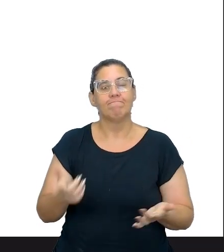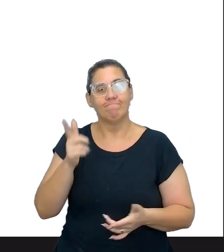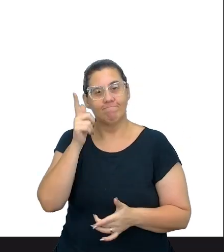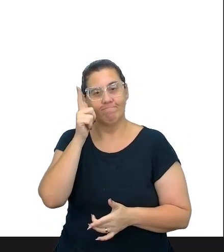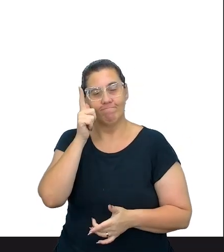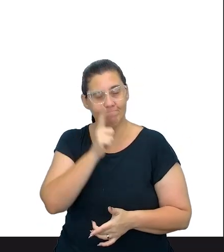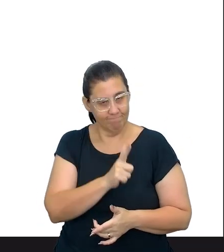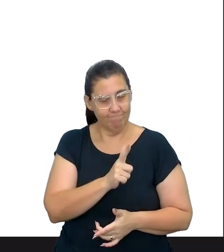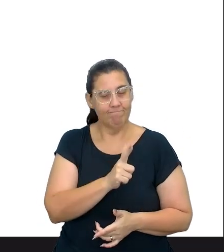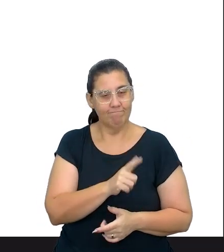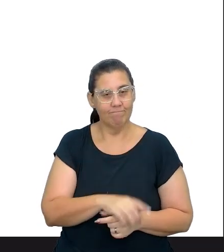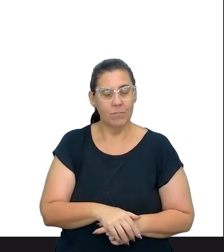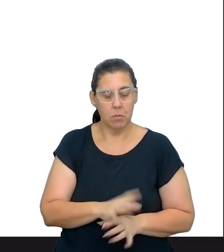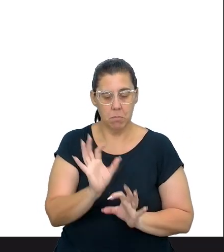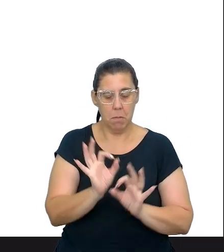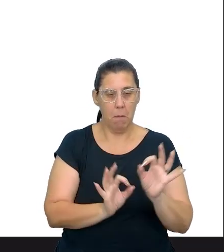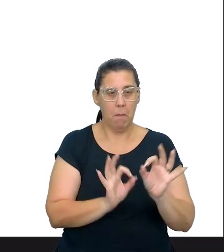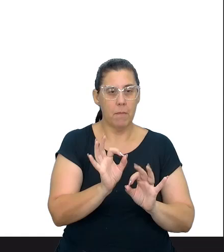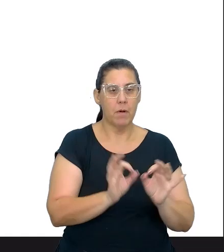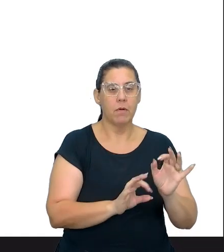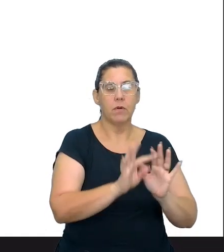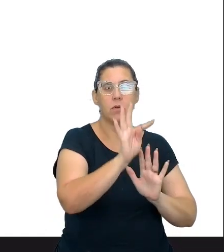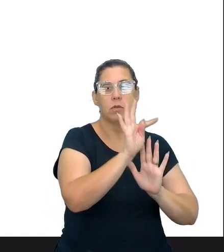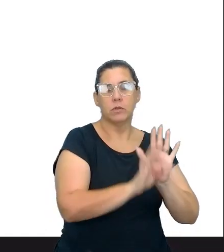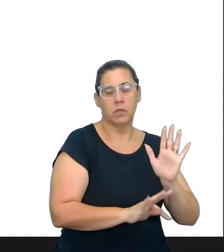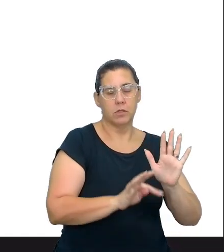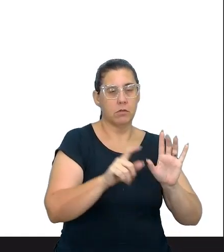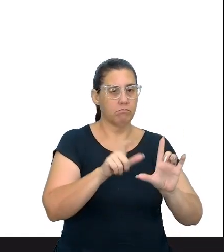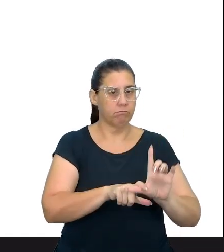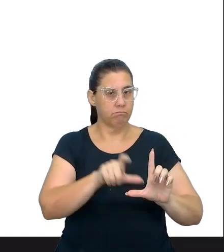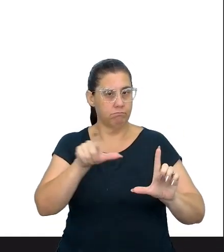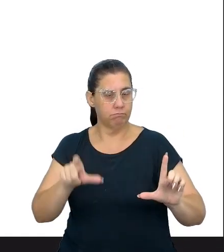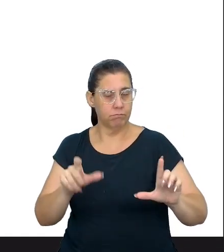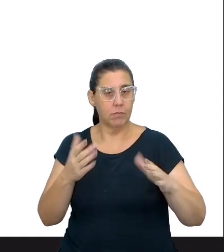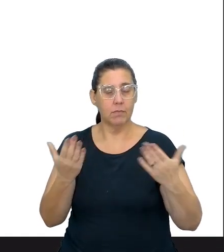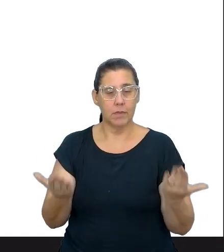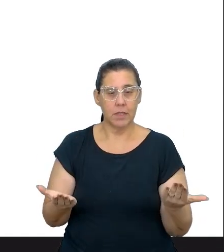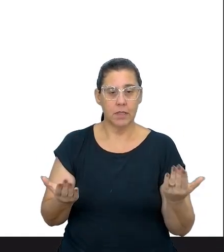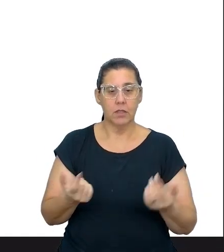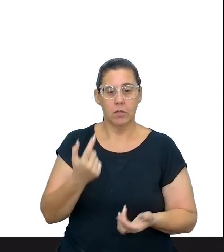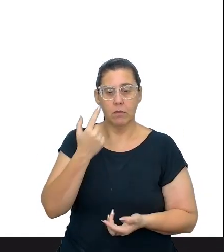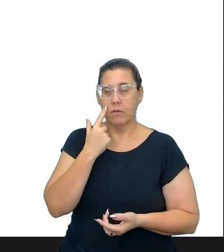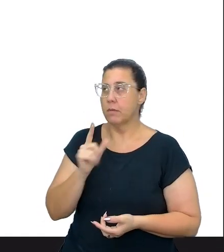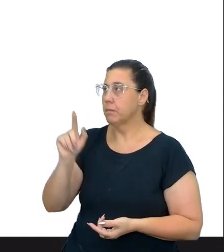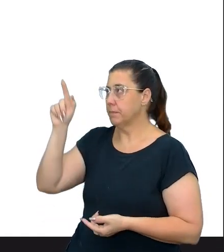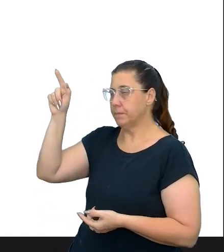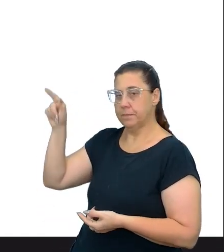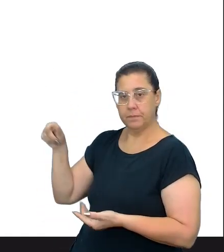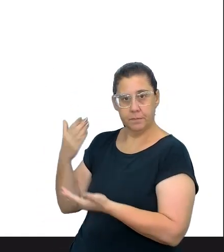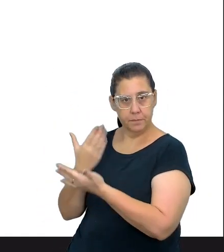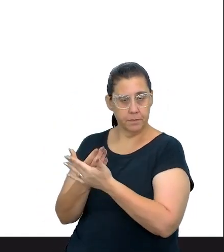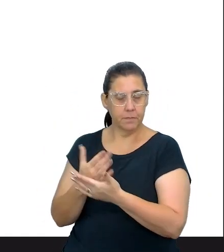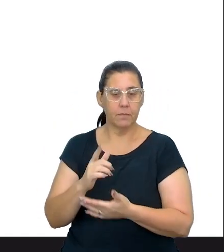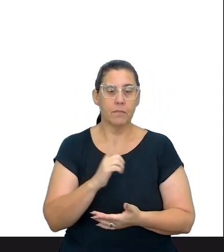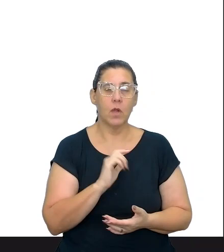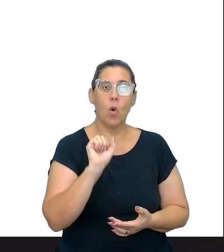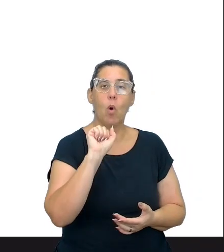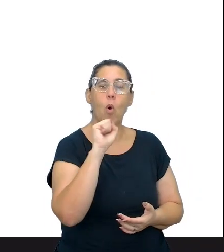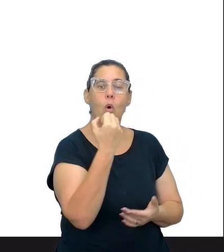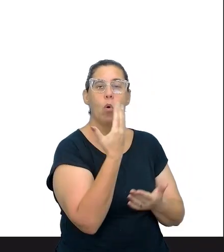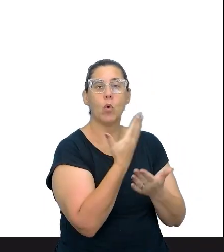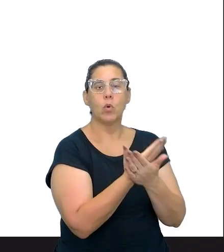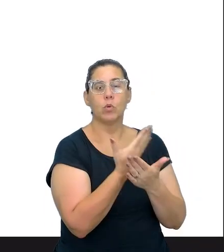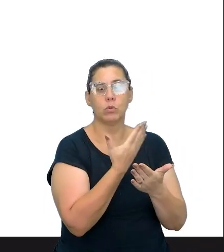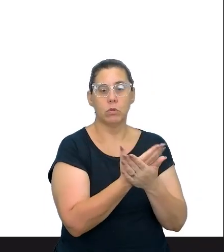produzir o texto com autonomia. Então, aqui no panorama das aulas, a gente tem oito aulas.